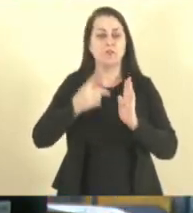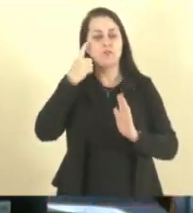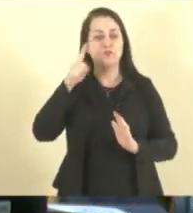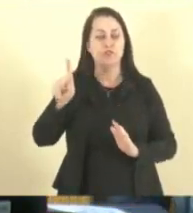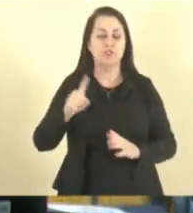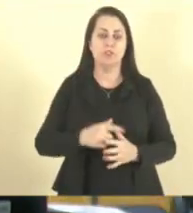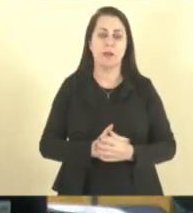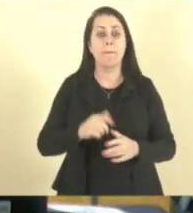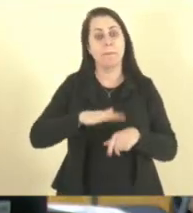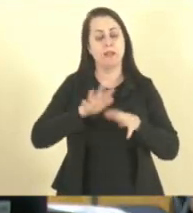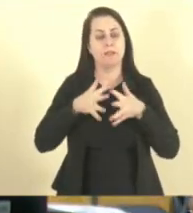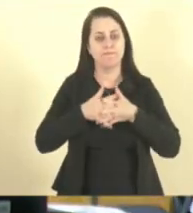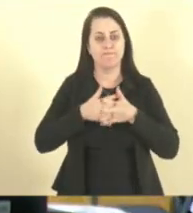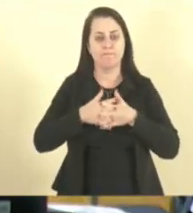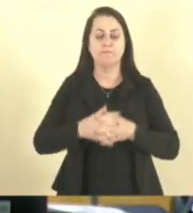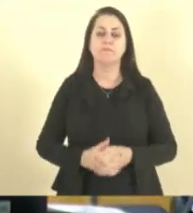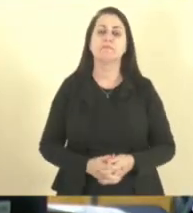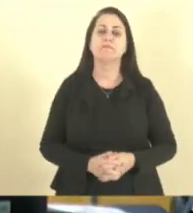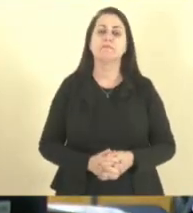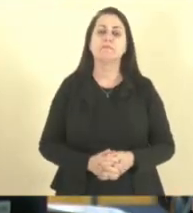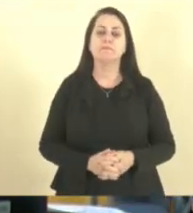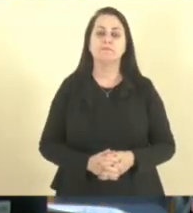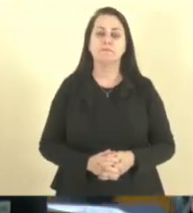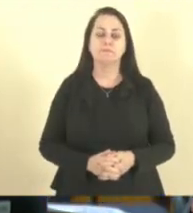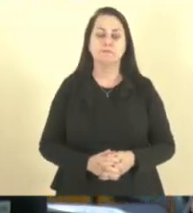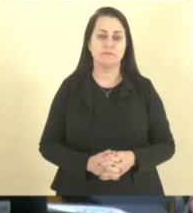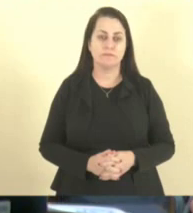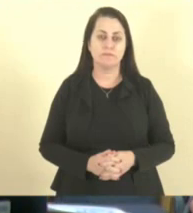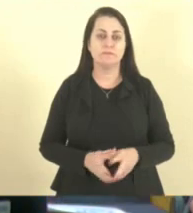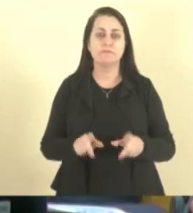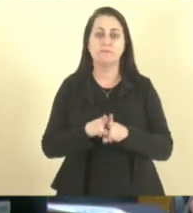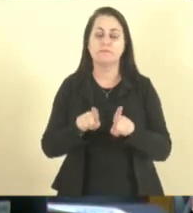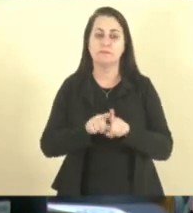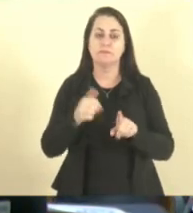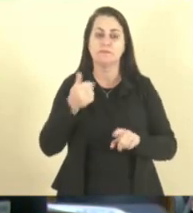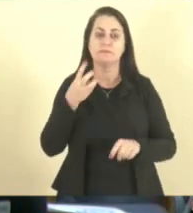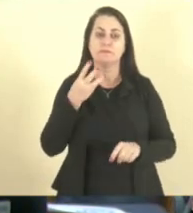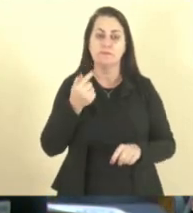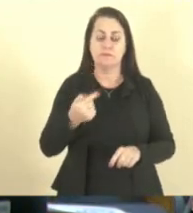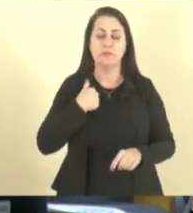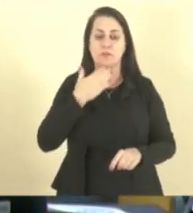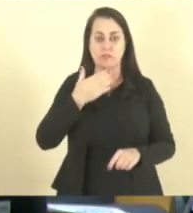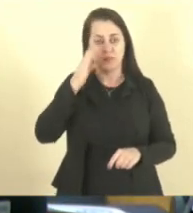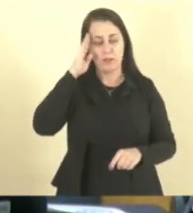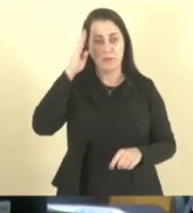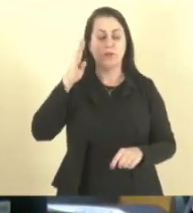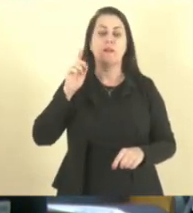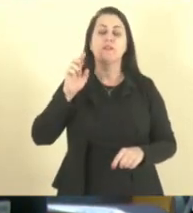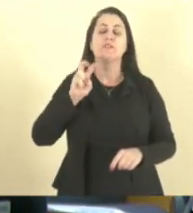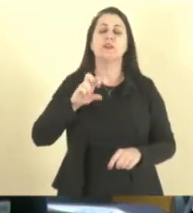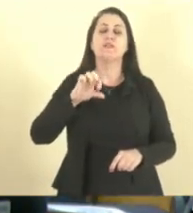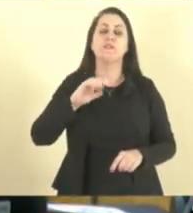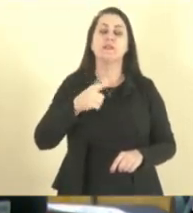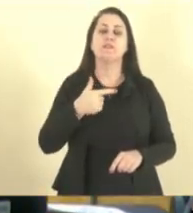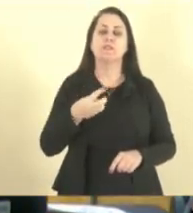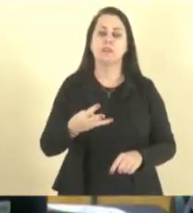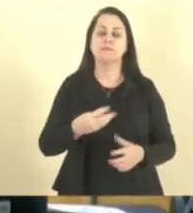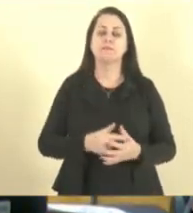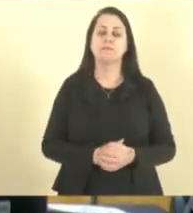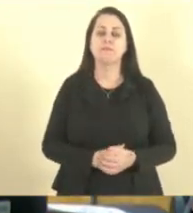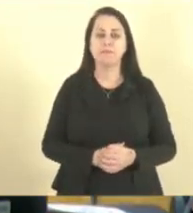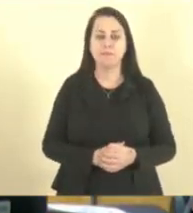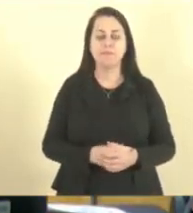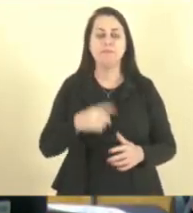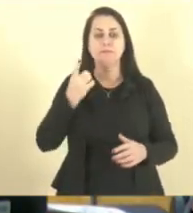mais complexos. O 137 da pauta, que é o pedido de prioridade, é o projeto de lei 590-23, de